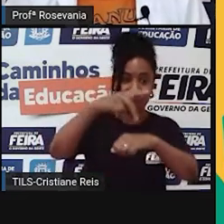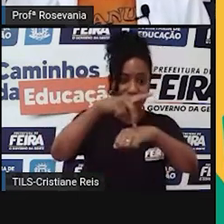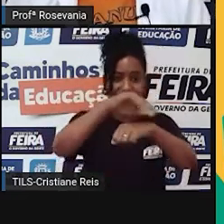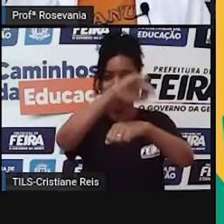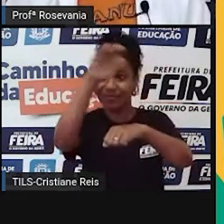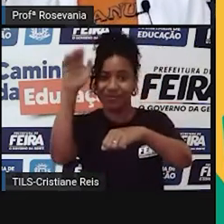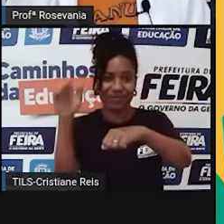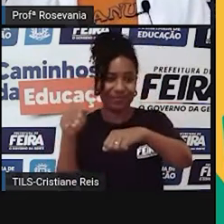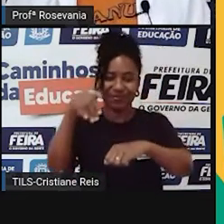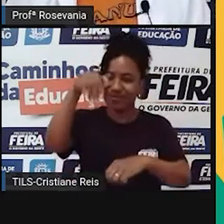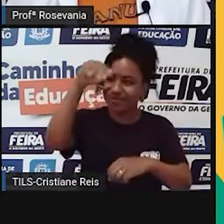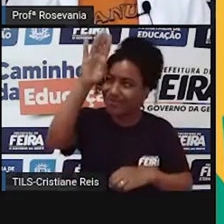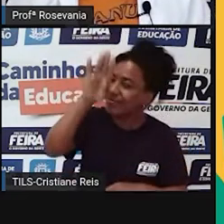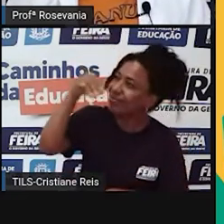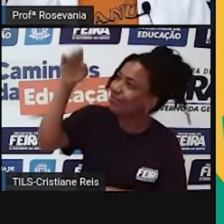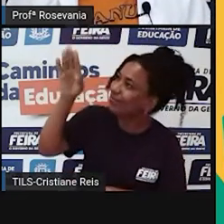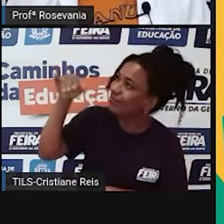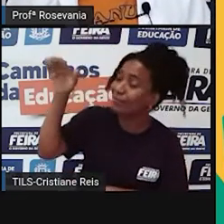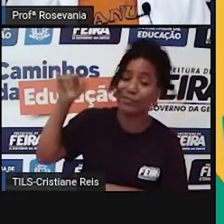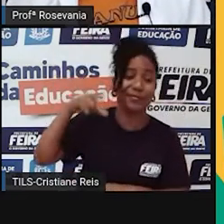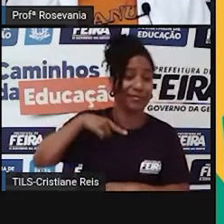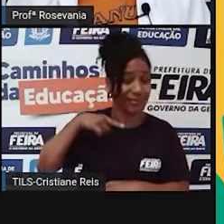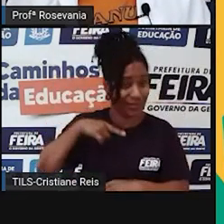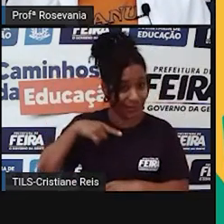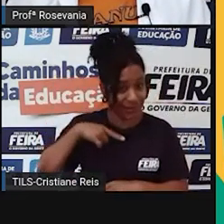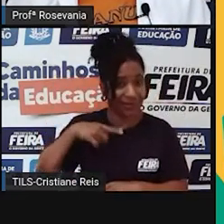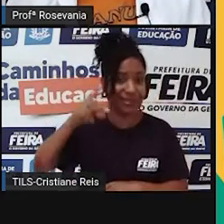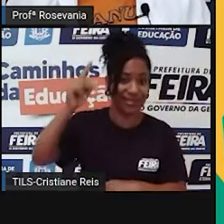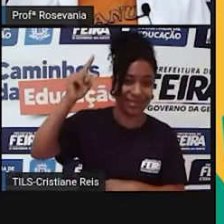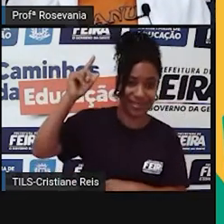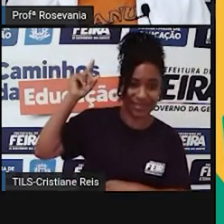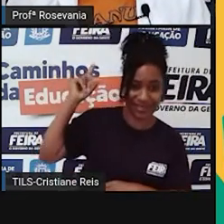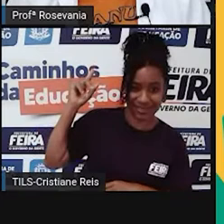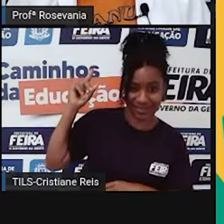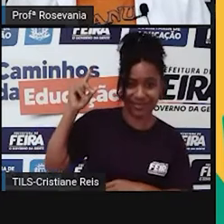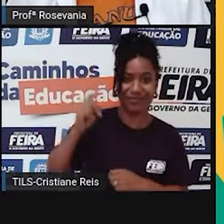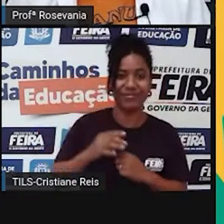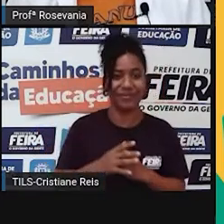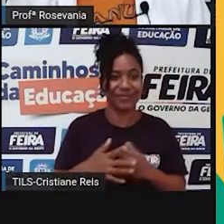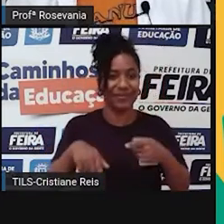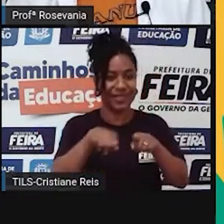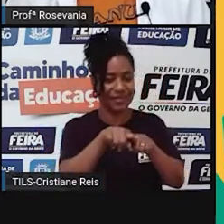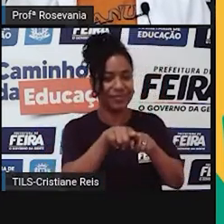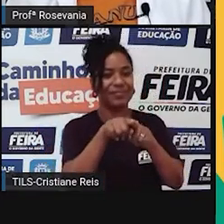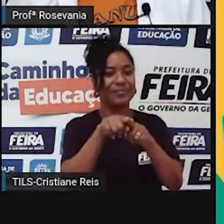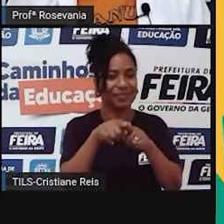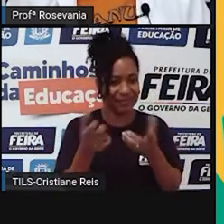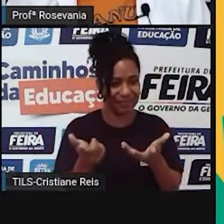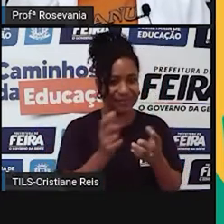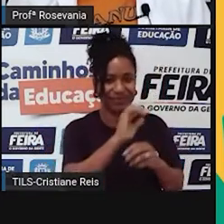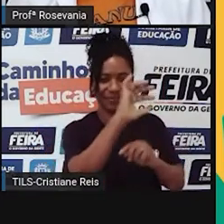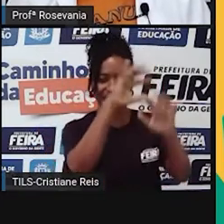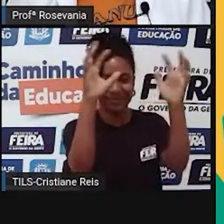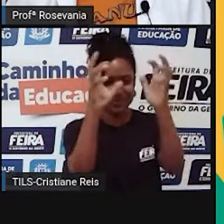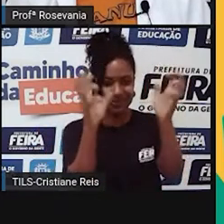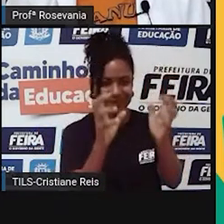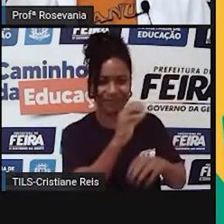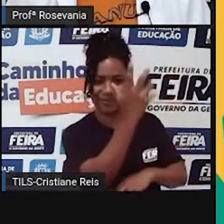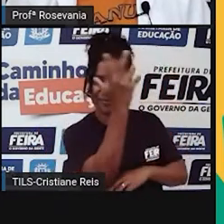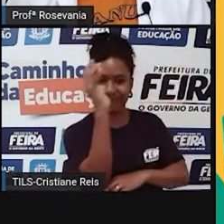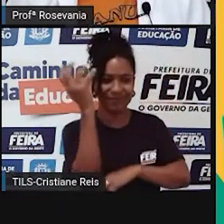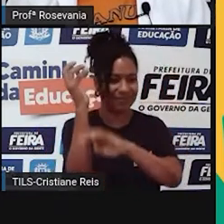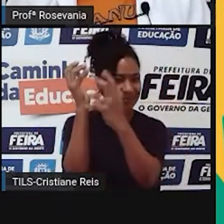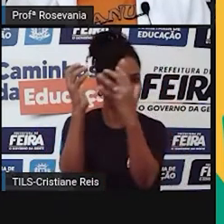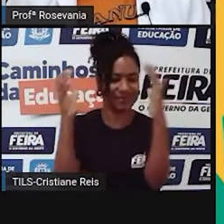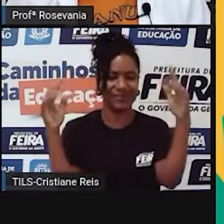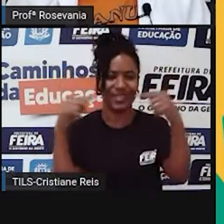arqueológico, aqui, mais uma vez, né, as nossas plantas adaptadas da região, né, da caatinga, e